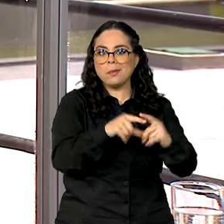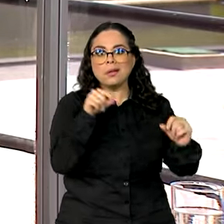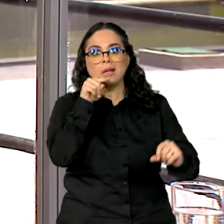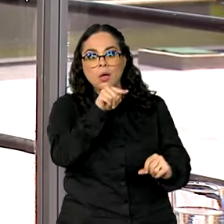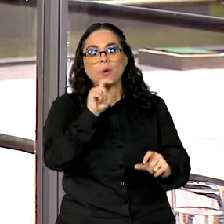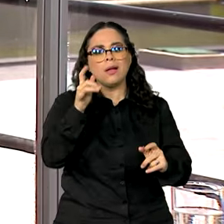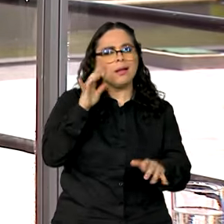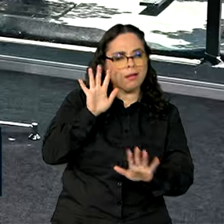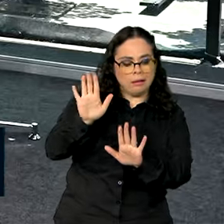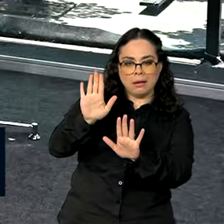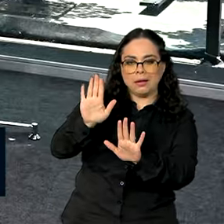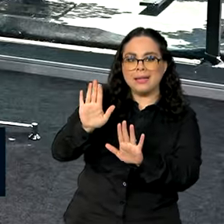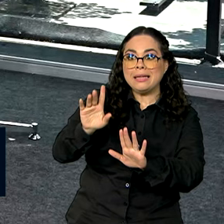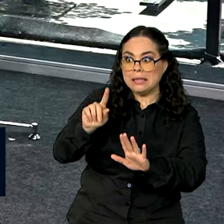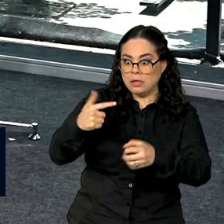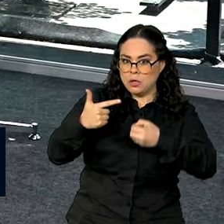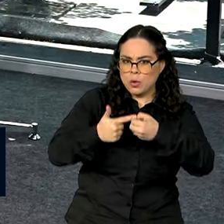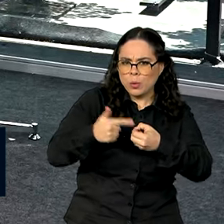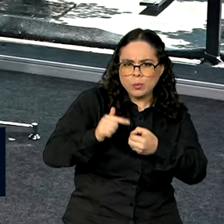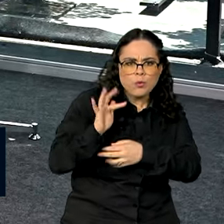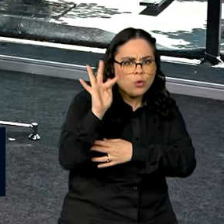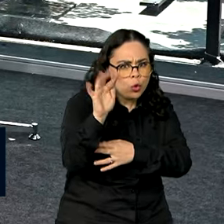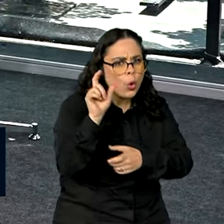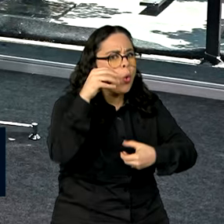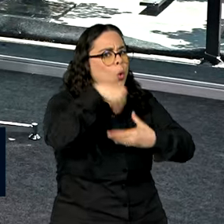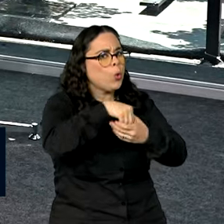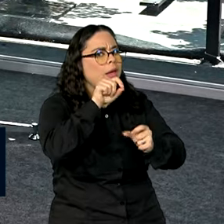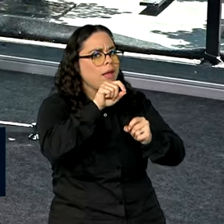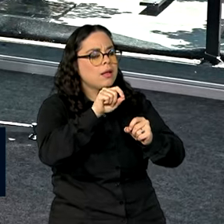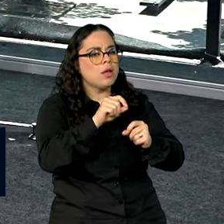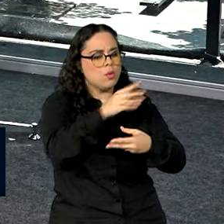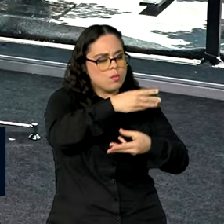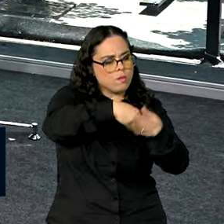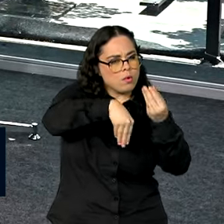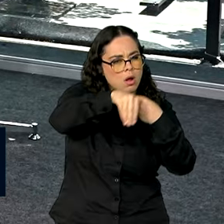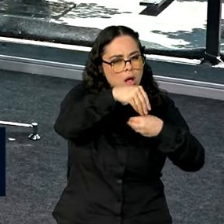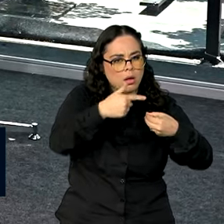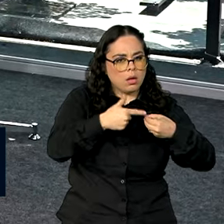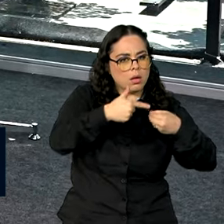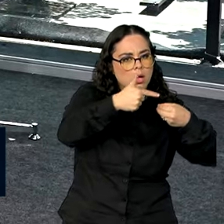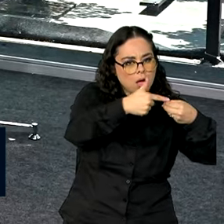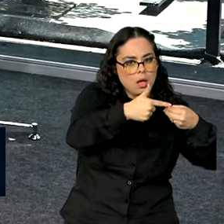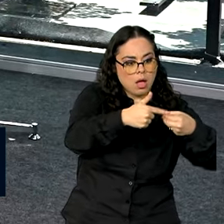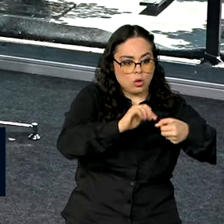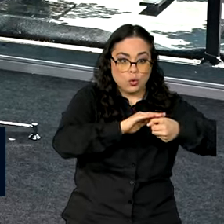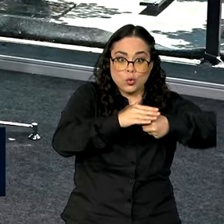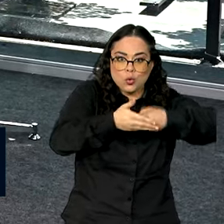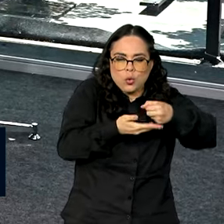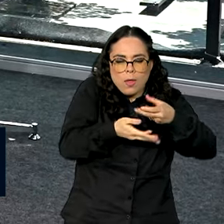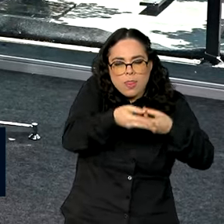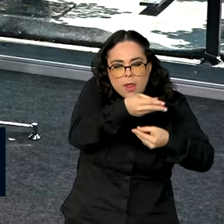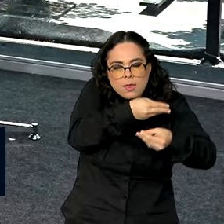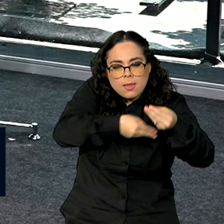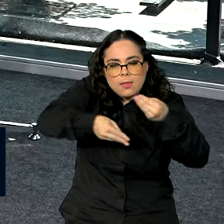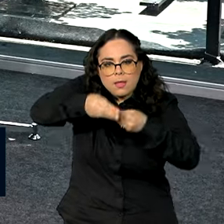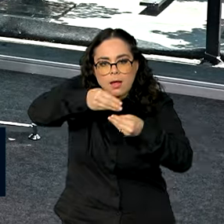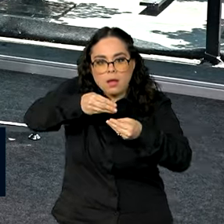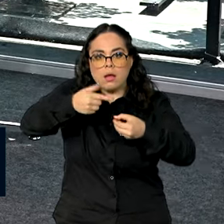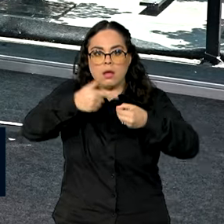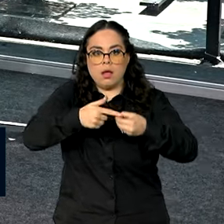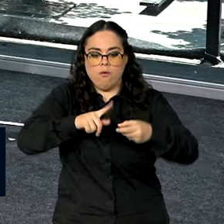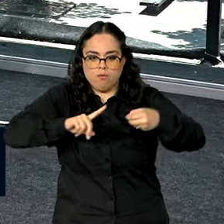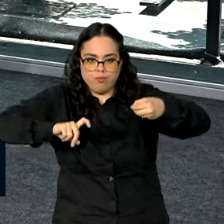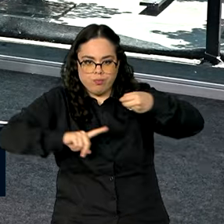a gente criou... Só para a gente esclarecer, o combustível do futuro prevê o aumento do uso de combustíveis verdes misturados ao